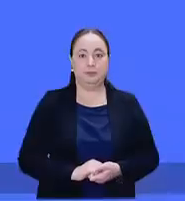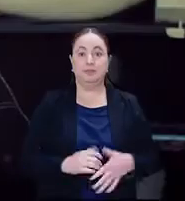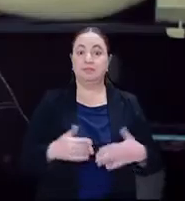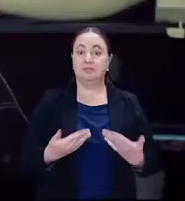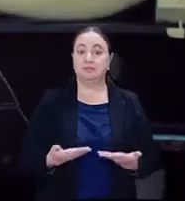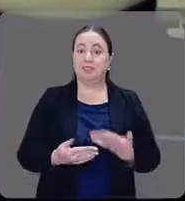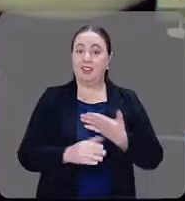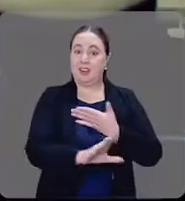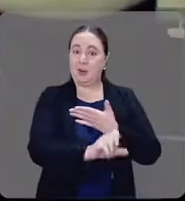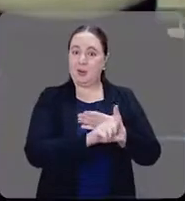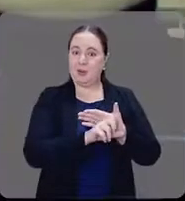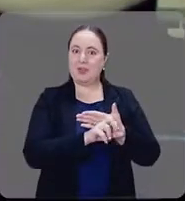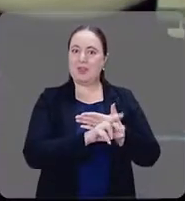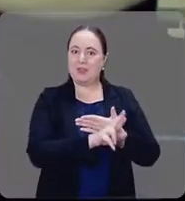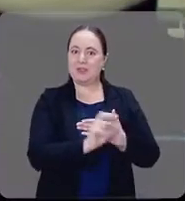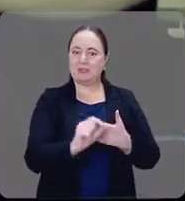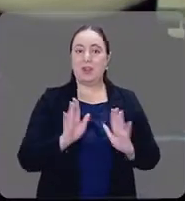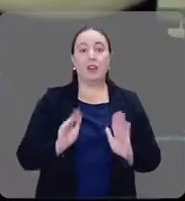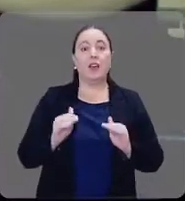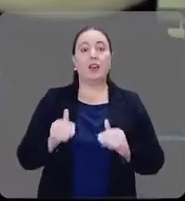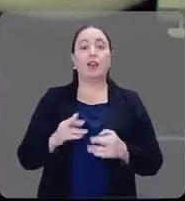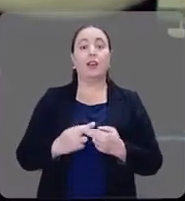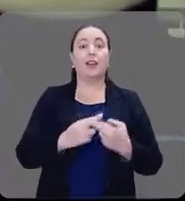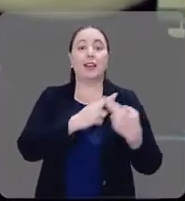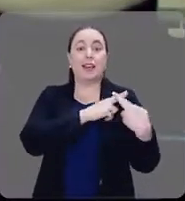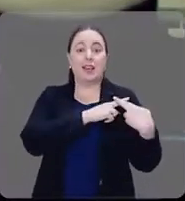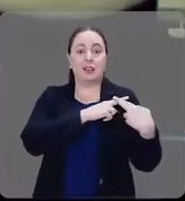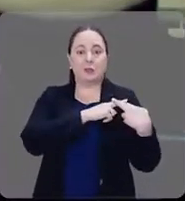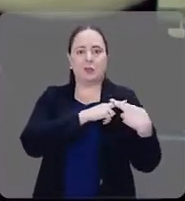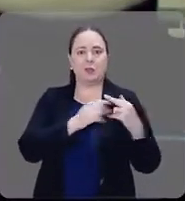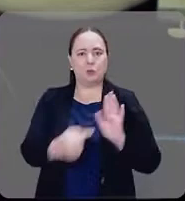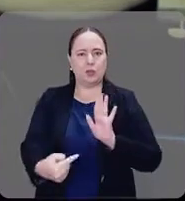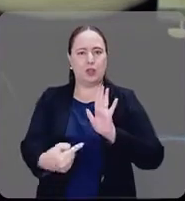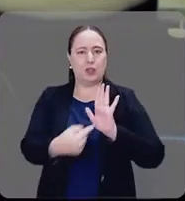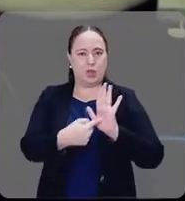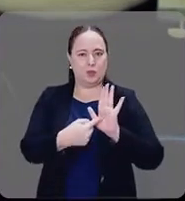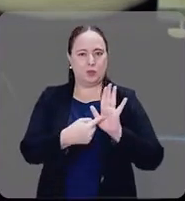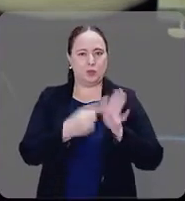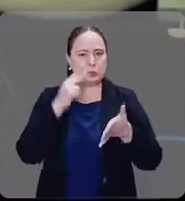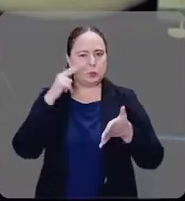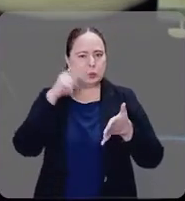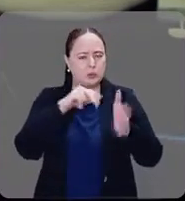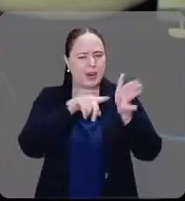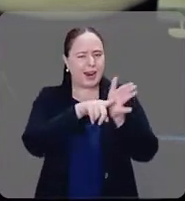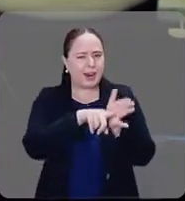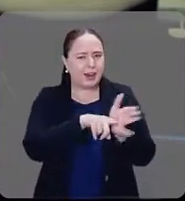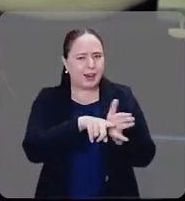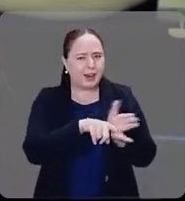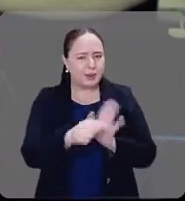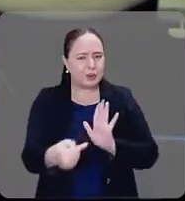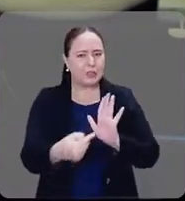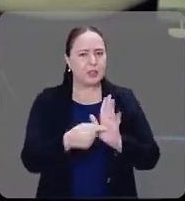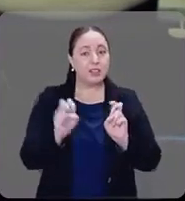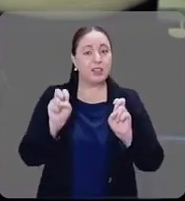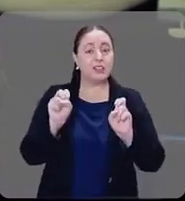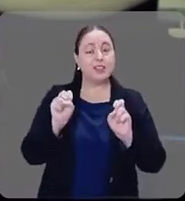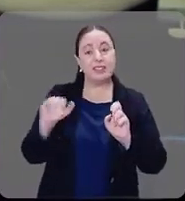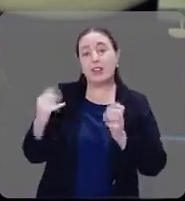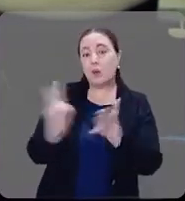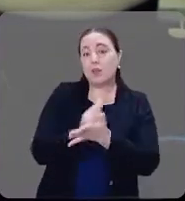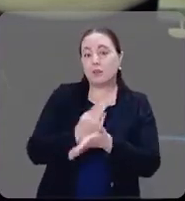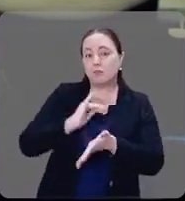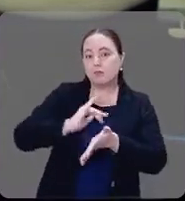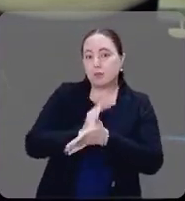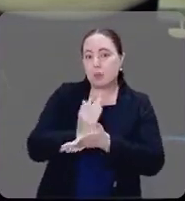A Ouvidoria Nacional dos Direitos Humanos é o órgão responsável por receber e analisar todas as denúncias de violações